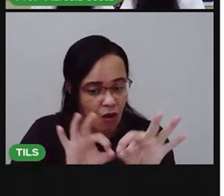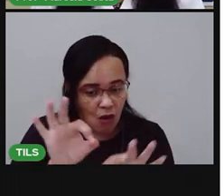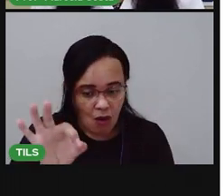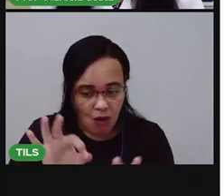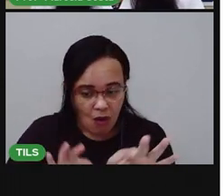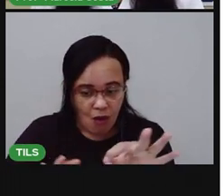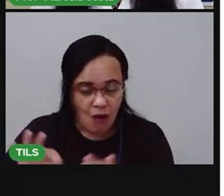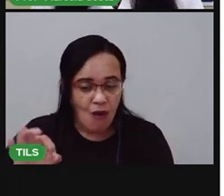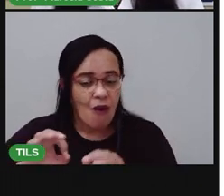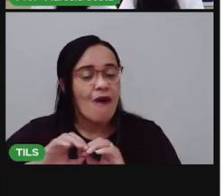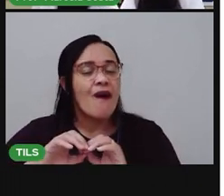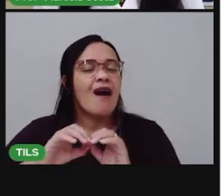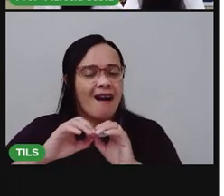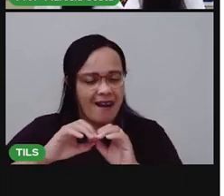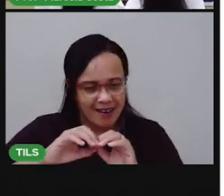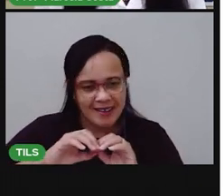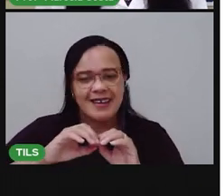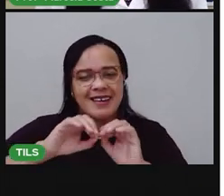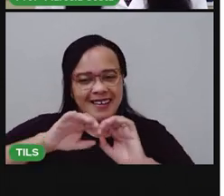arrumar o quarto,